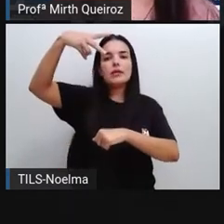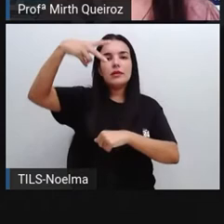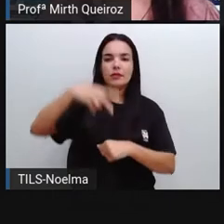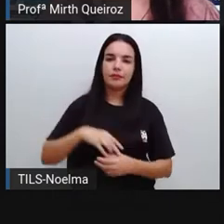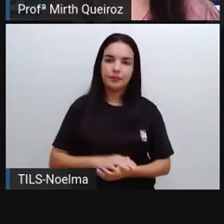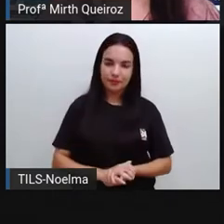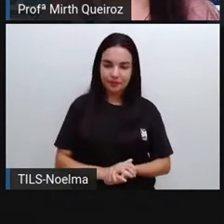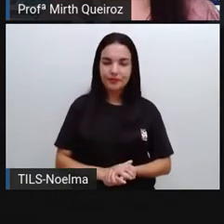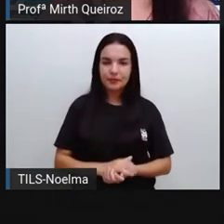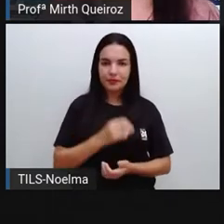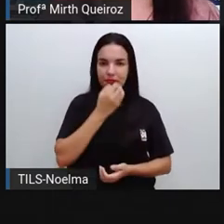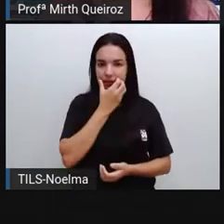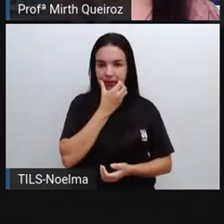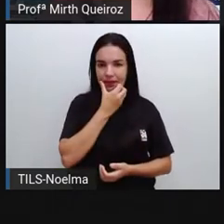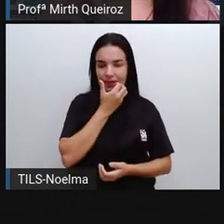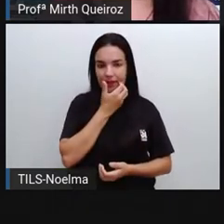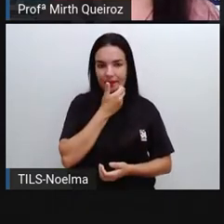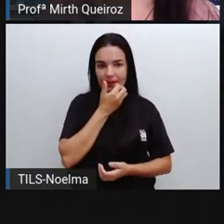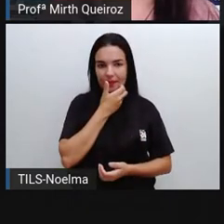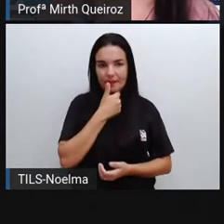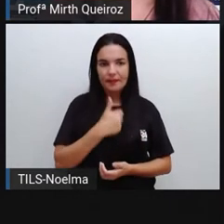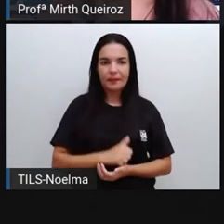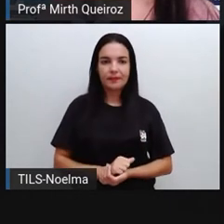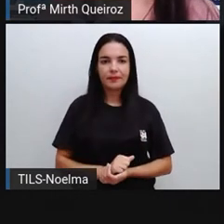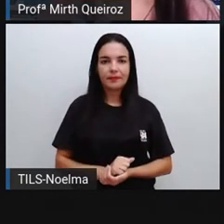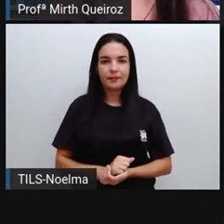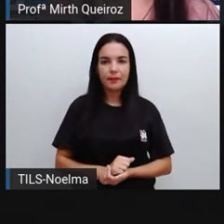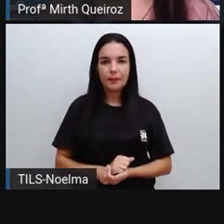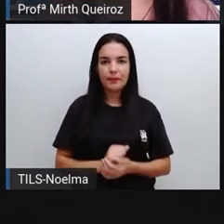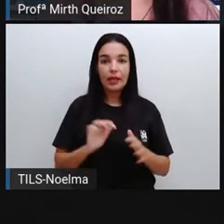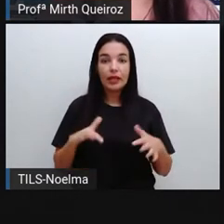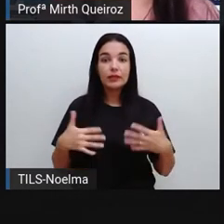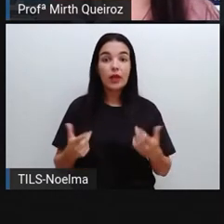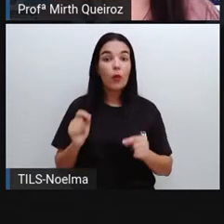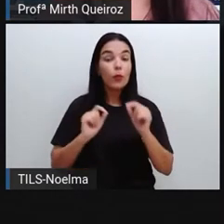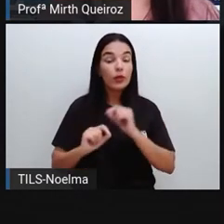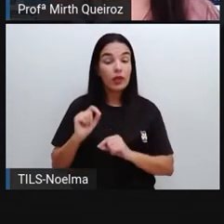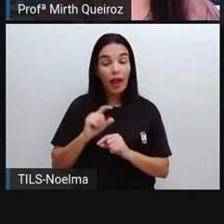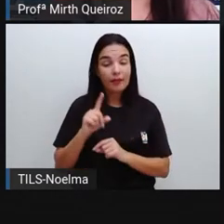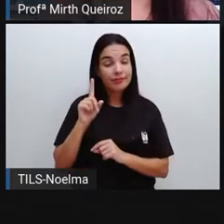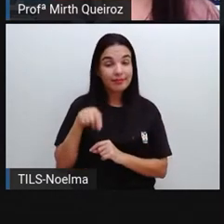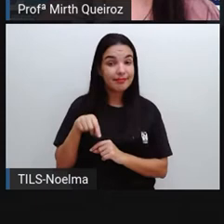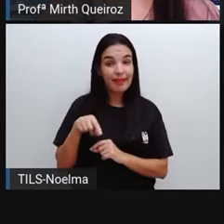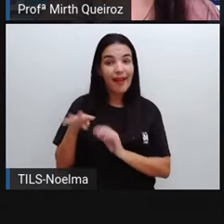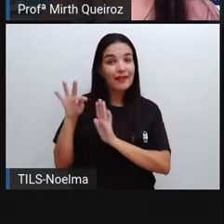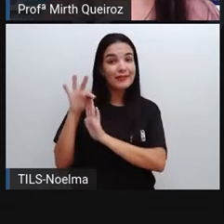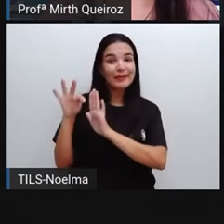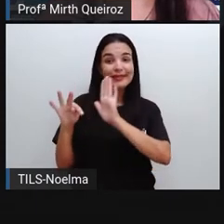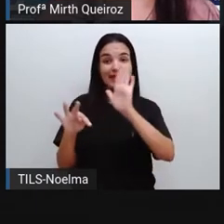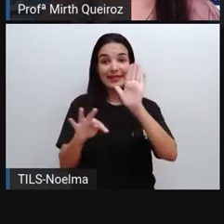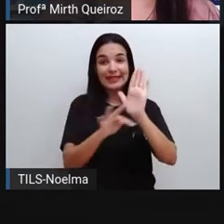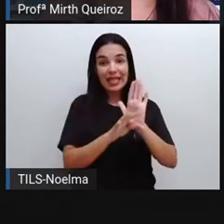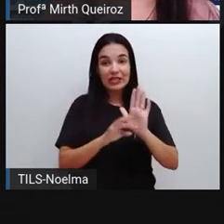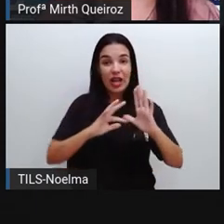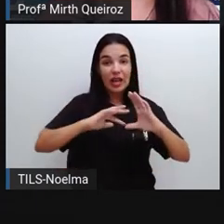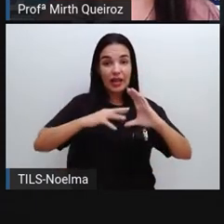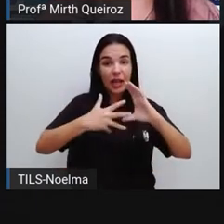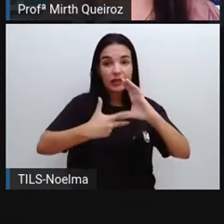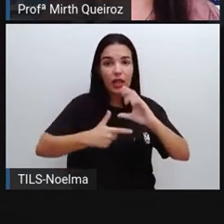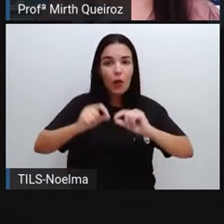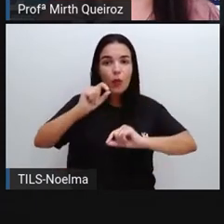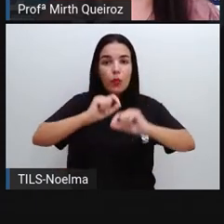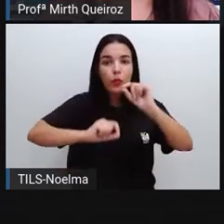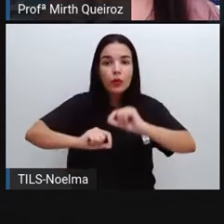aí dessa conta de água, certo? Então, trata-se de um texto que se caracteriza pela